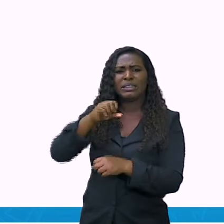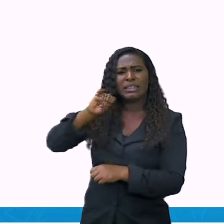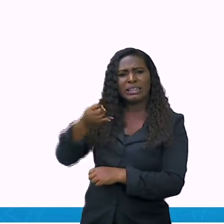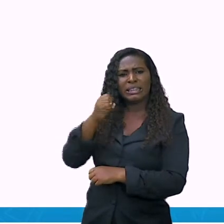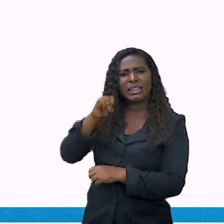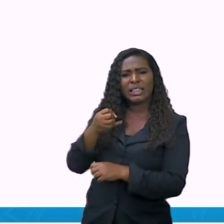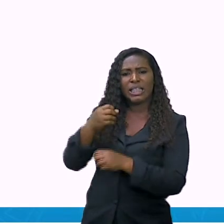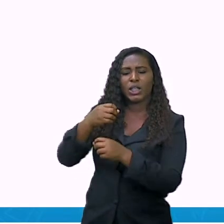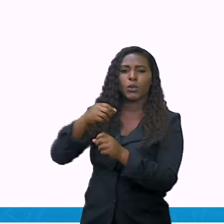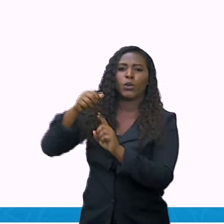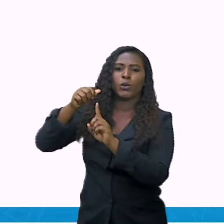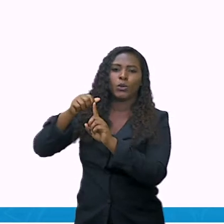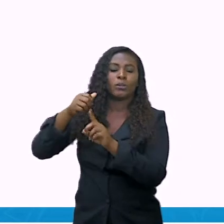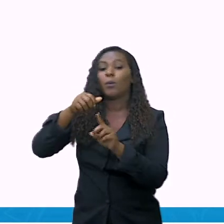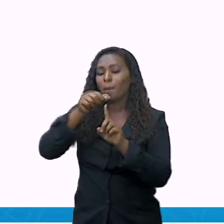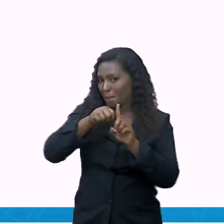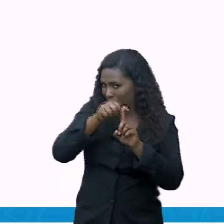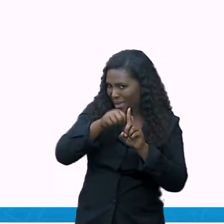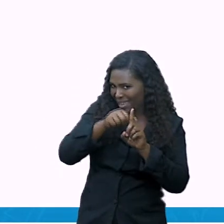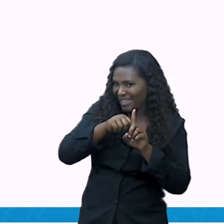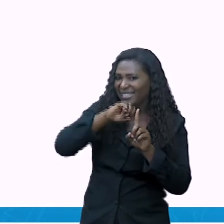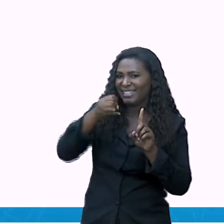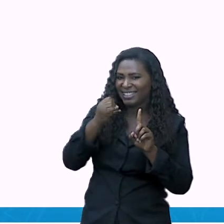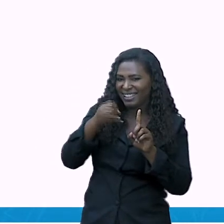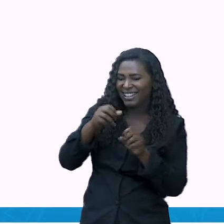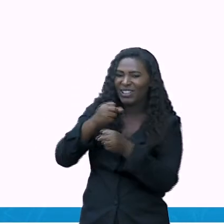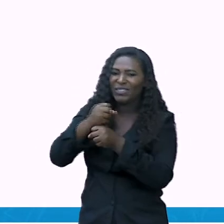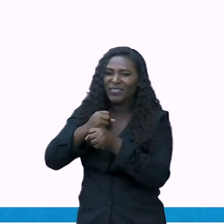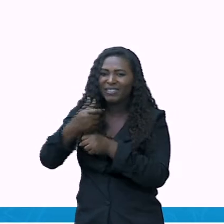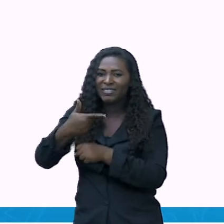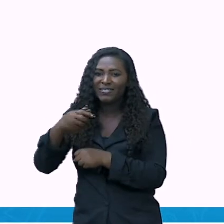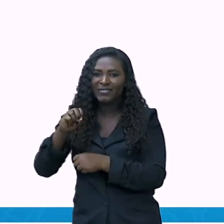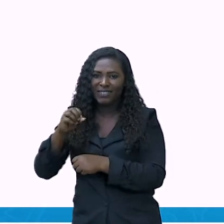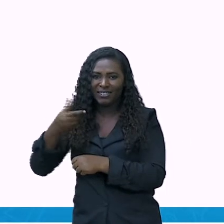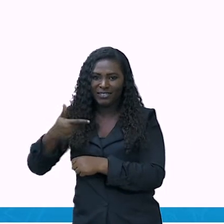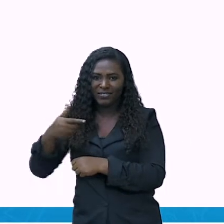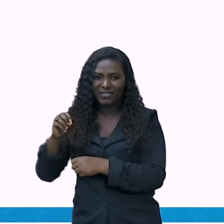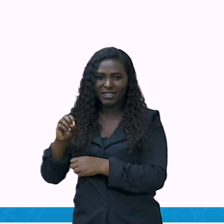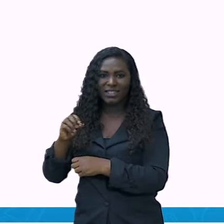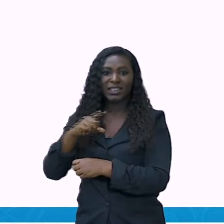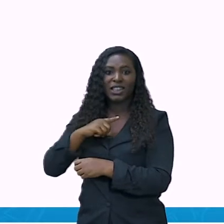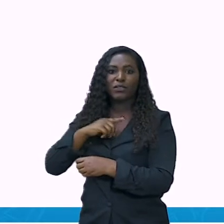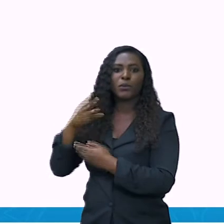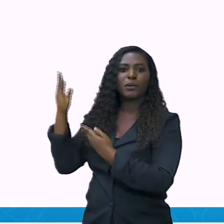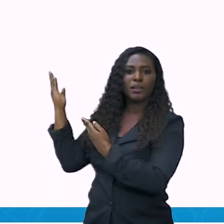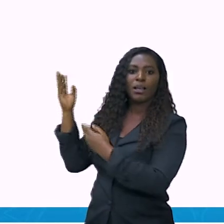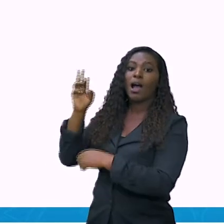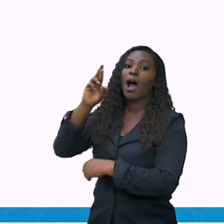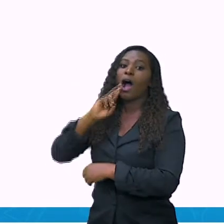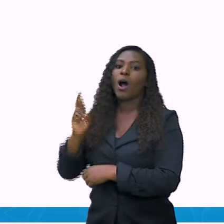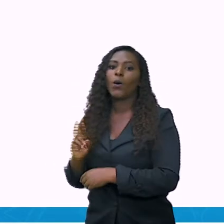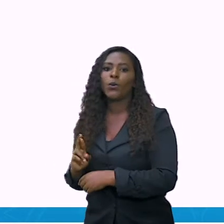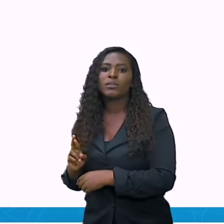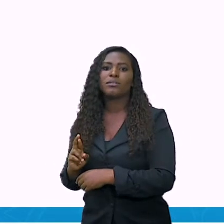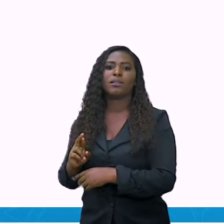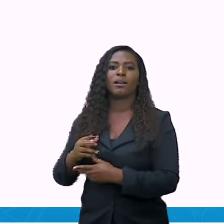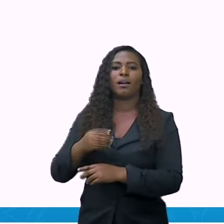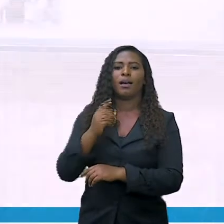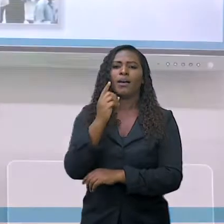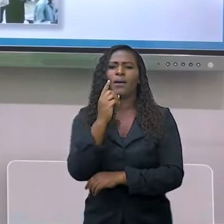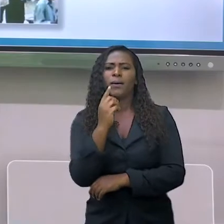milhões de habitantes. Lembrando que a Rússia é o maior país do mundo. Tá?